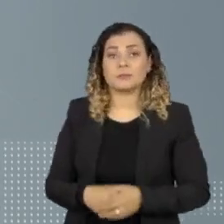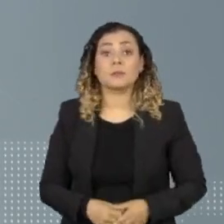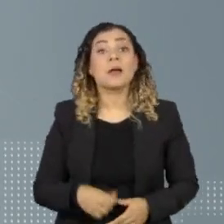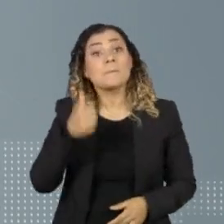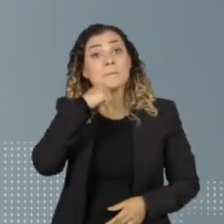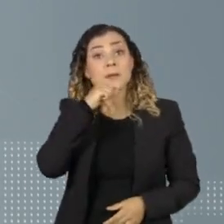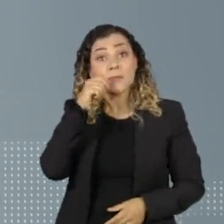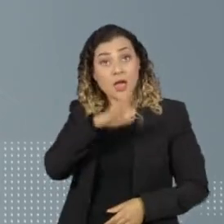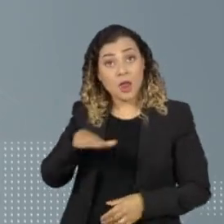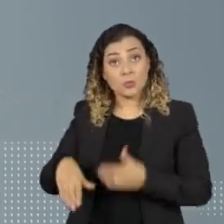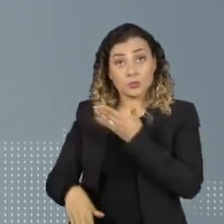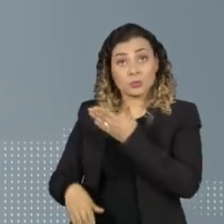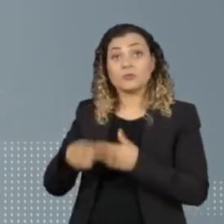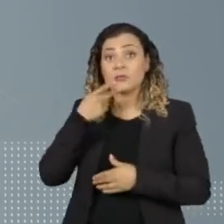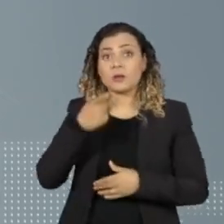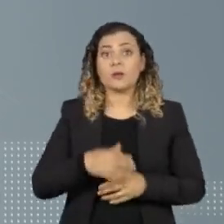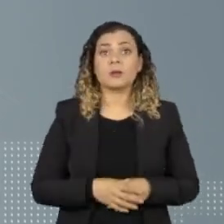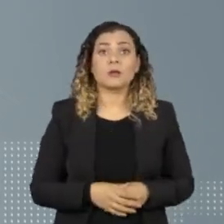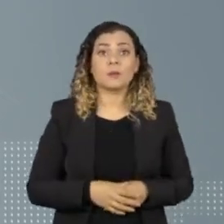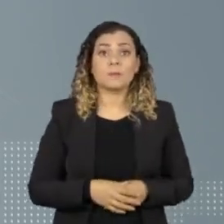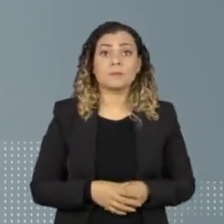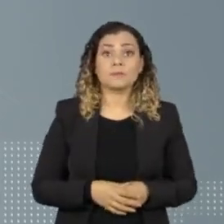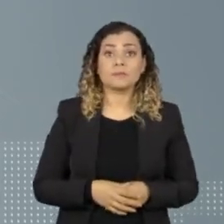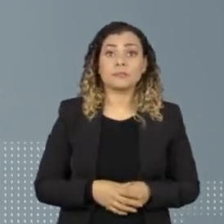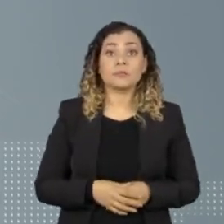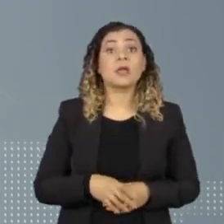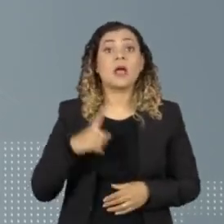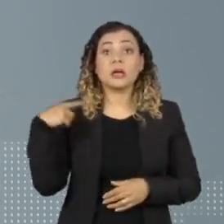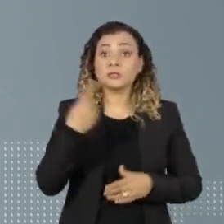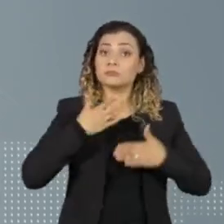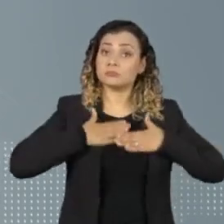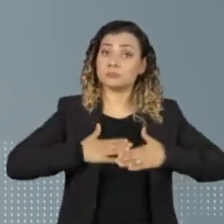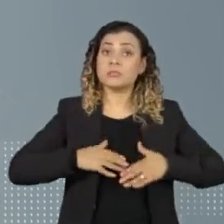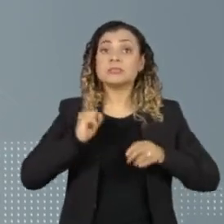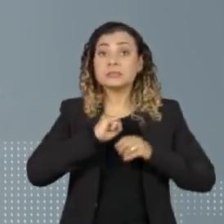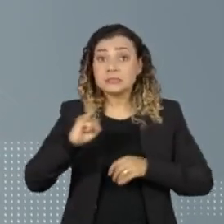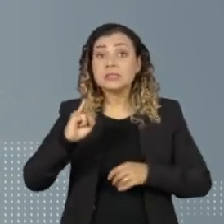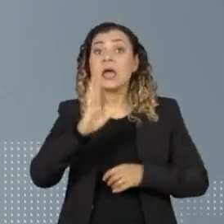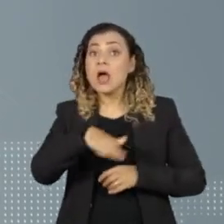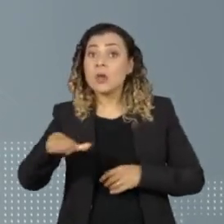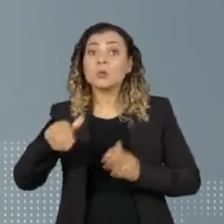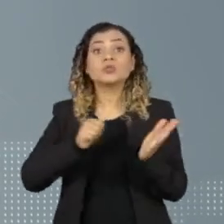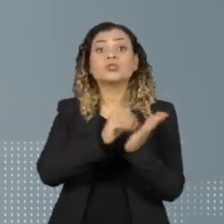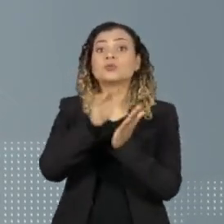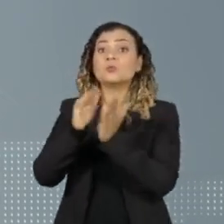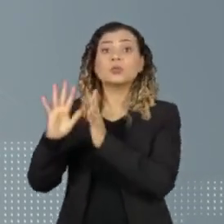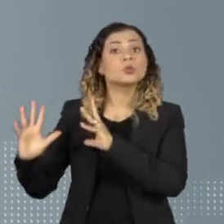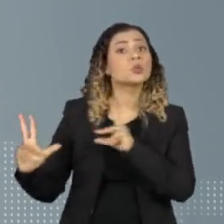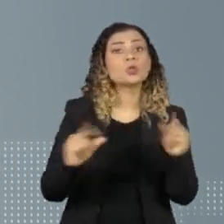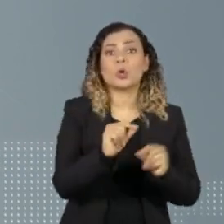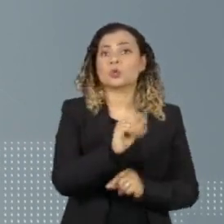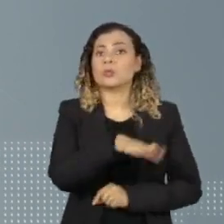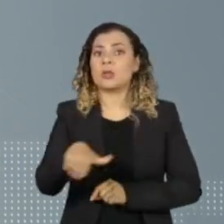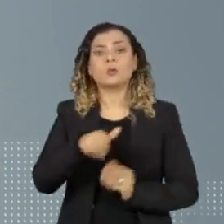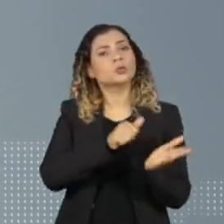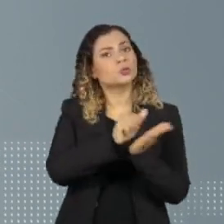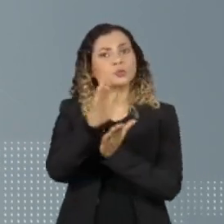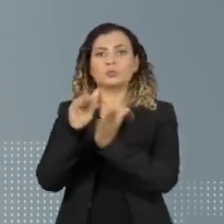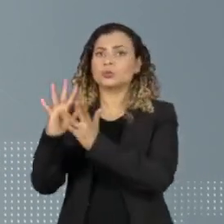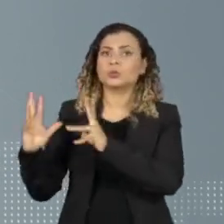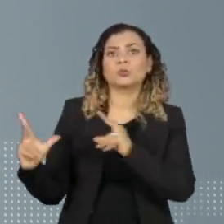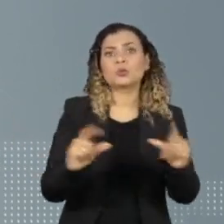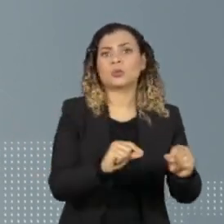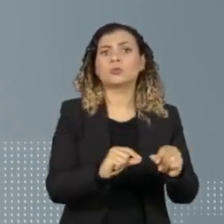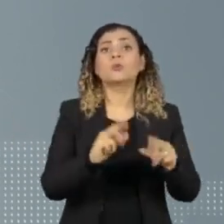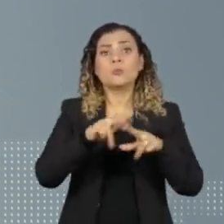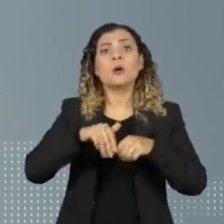aluno falou sobre o caso. A gente só vai se cegar quando os alunos forem expulsos, todos, todos que cometeram o crime